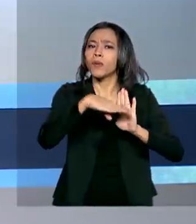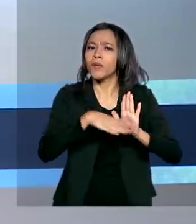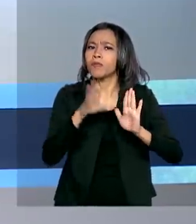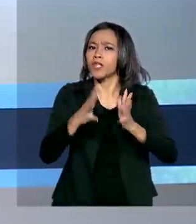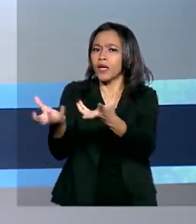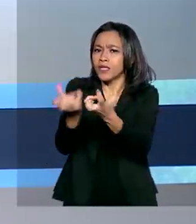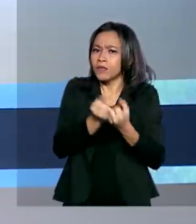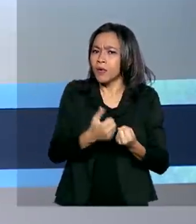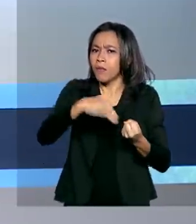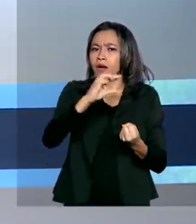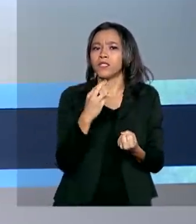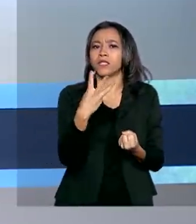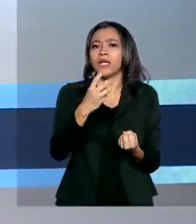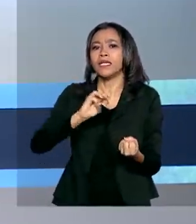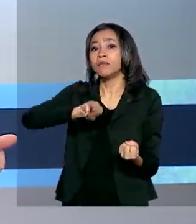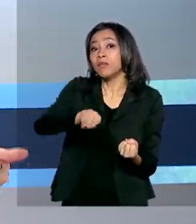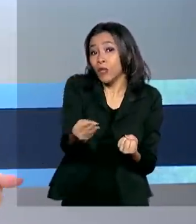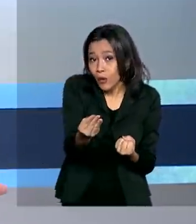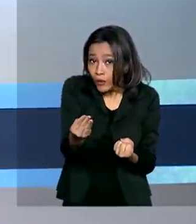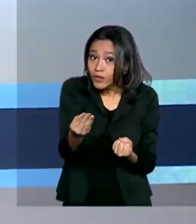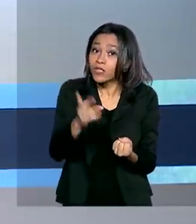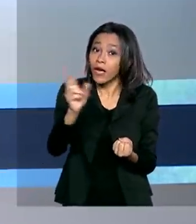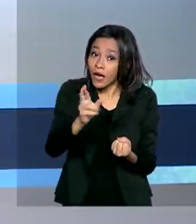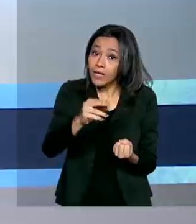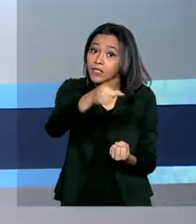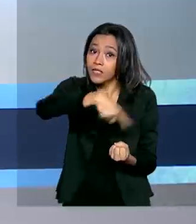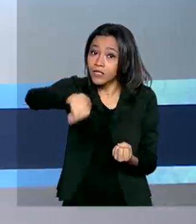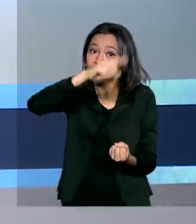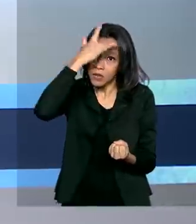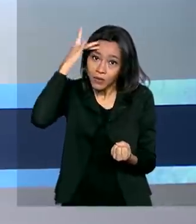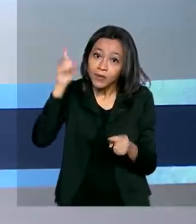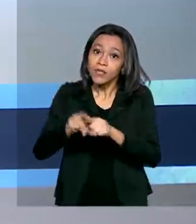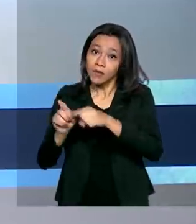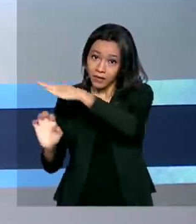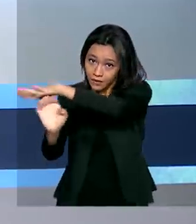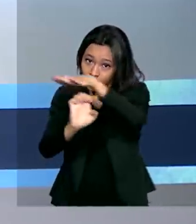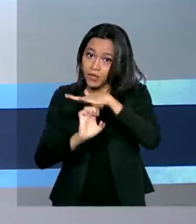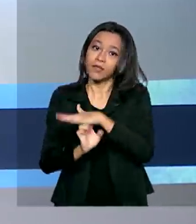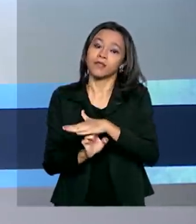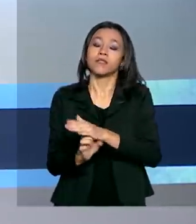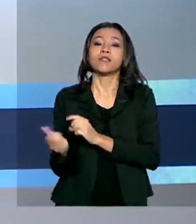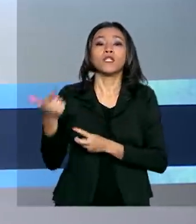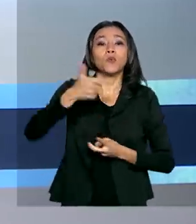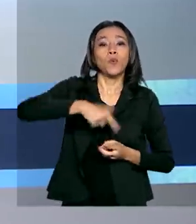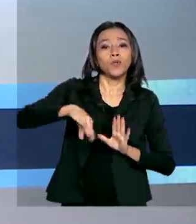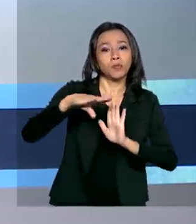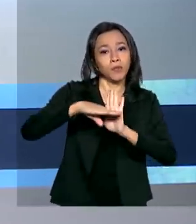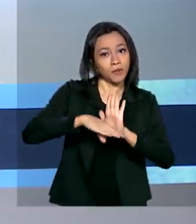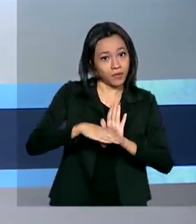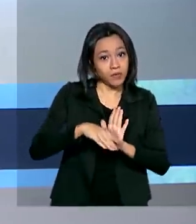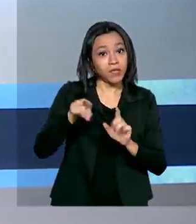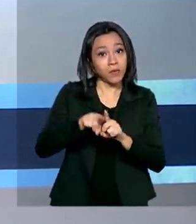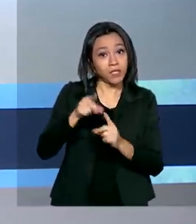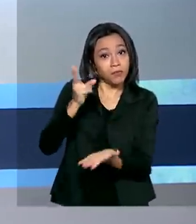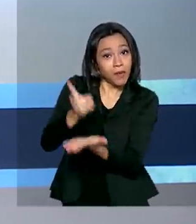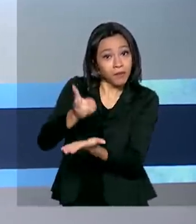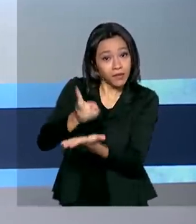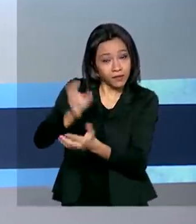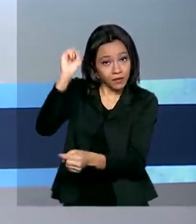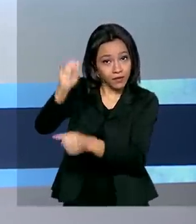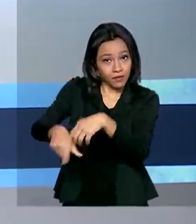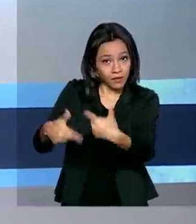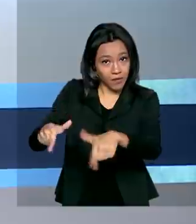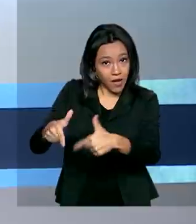milhões de reais em doações de pessoas físicas e jurídicas. E o Programa Emergencial de Manutenção de Emprego e Renda